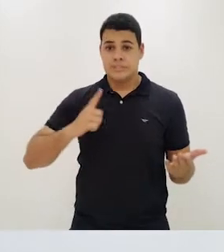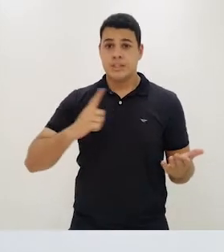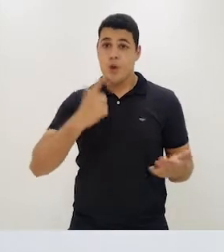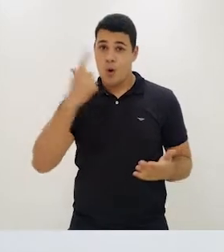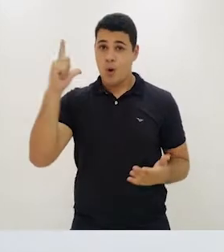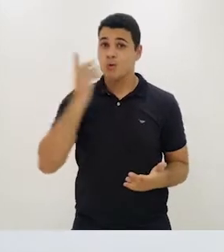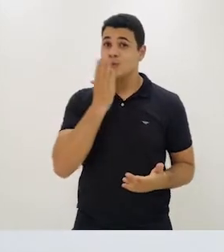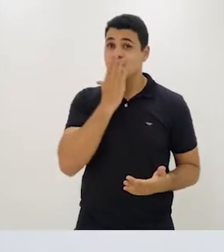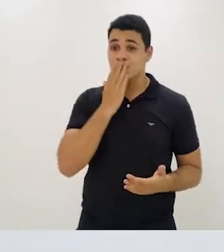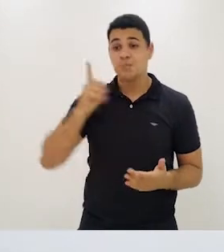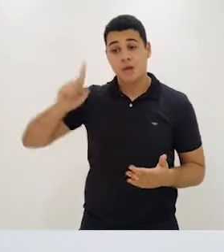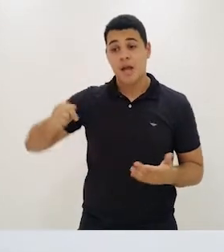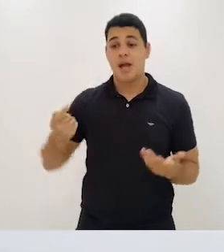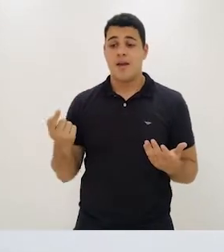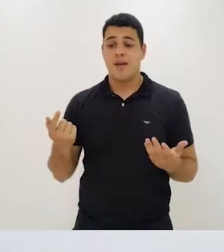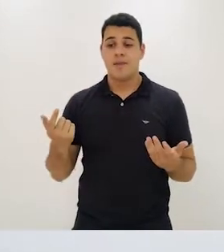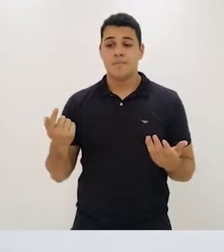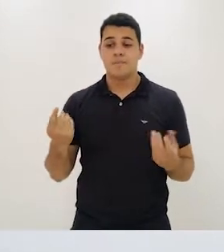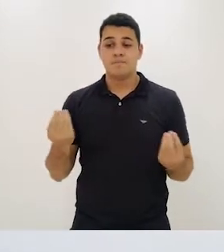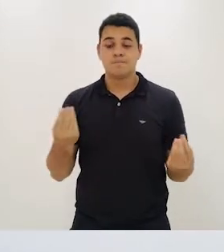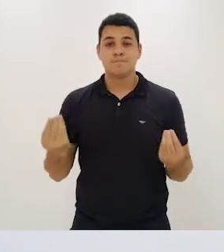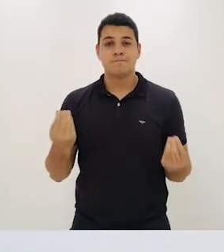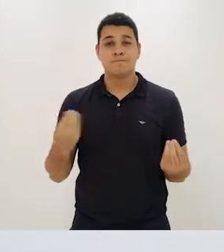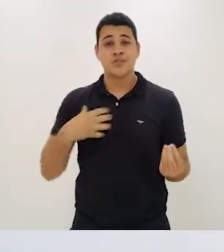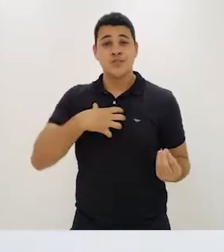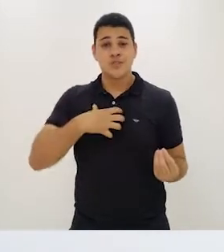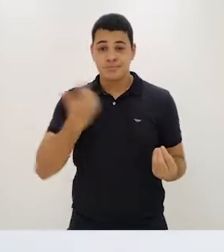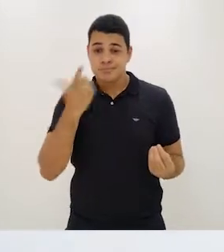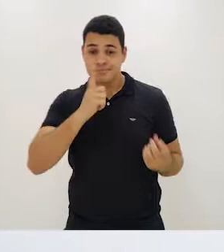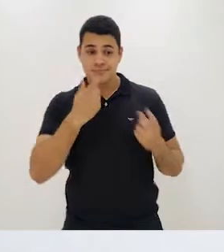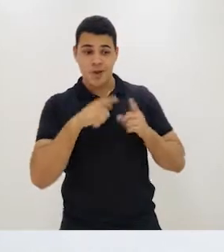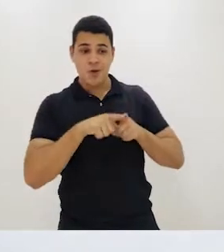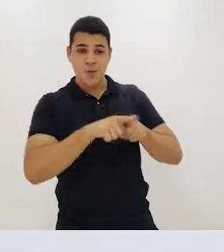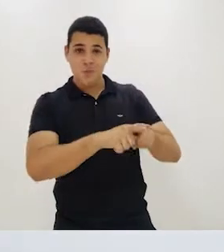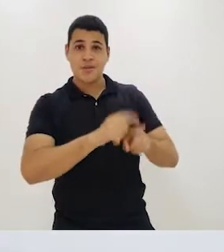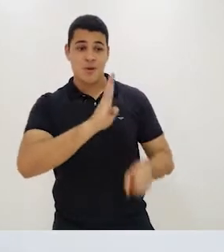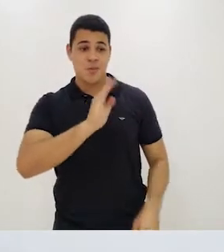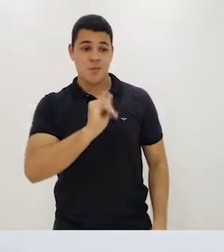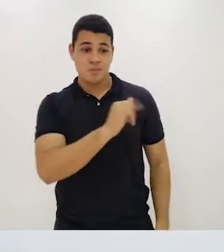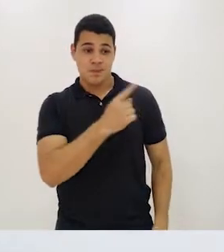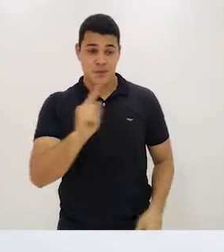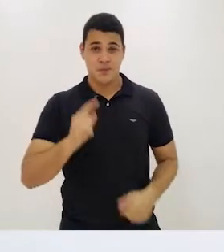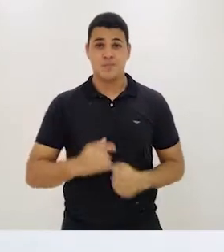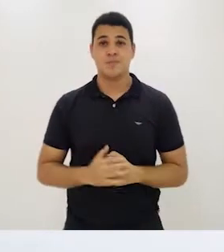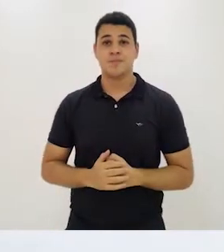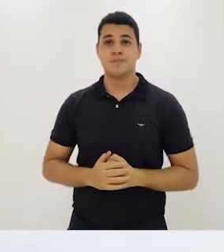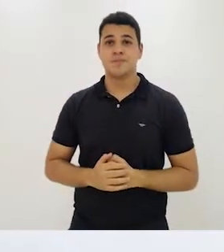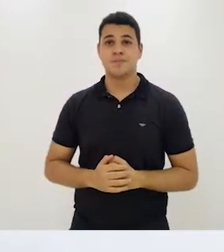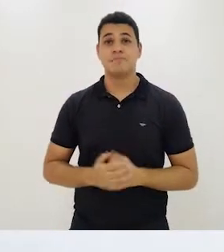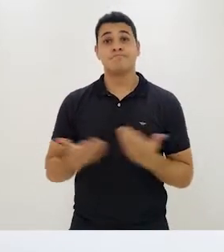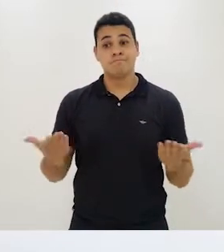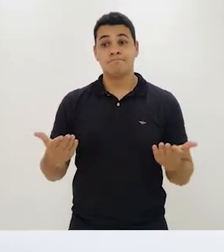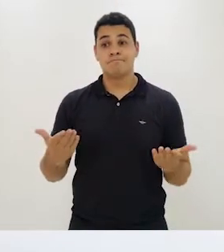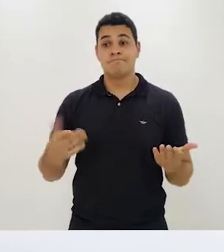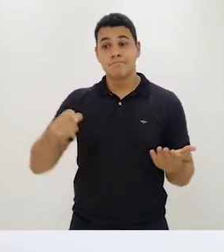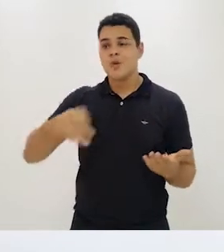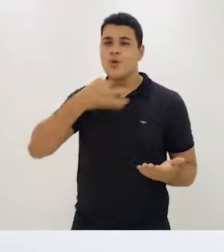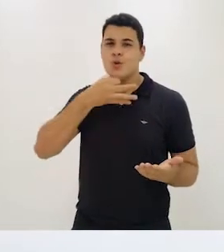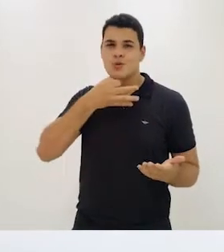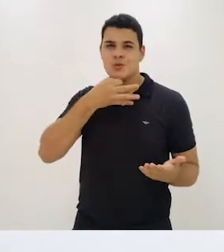Essa é mais uma forma de acompanhar o baião. Então,